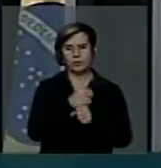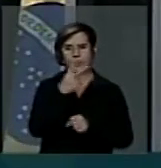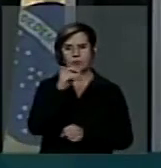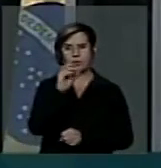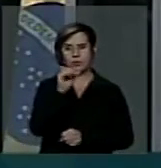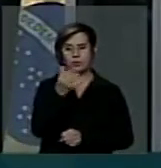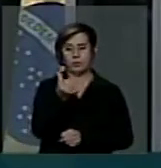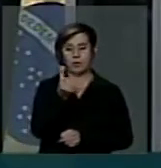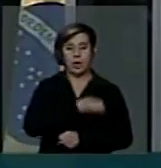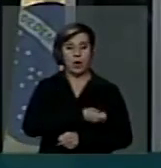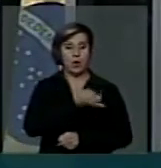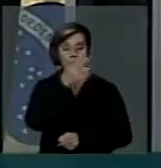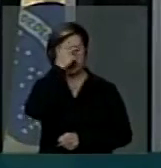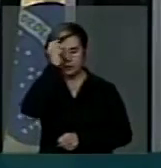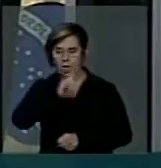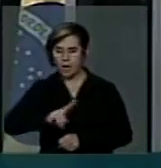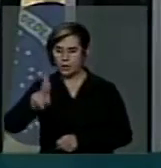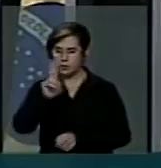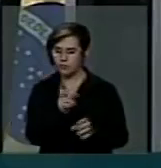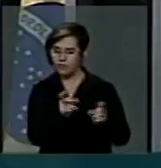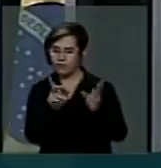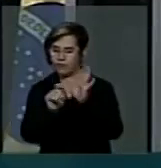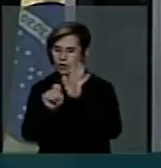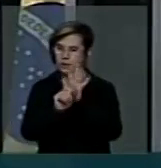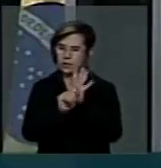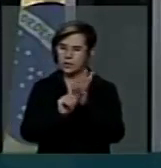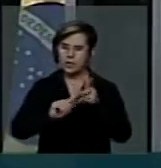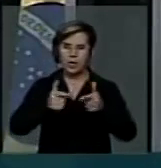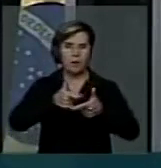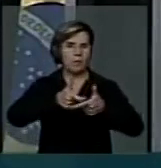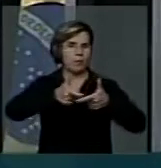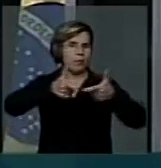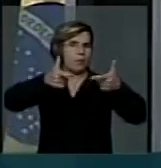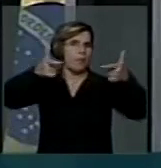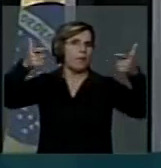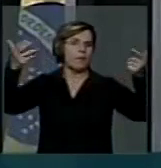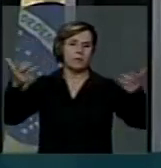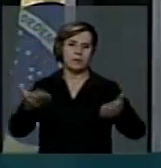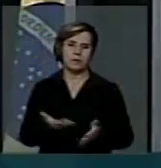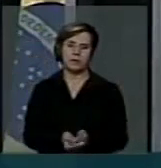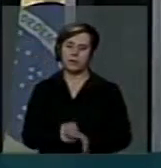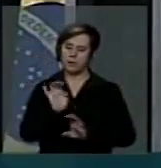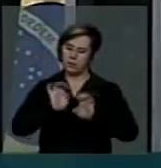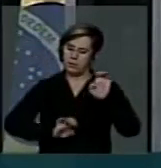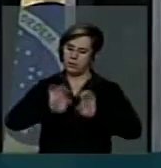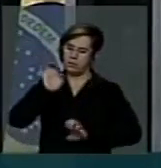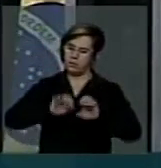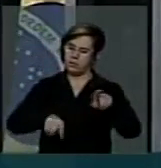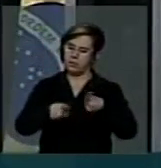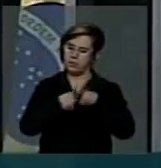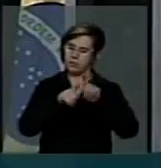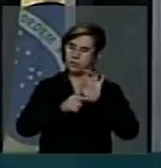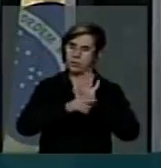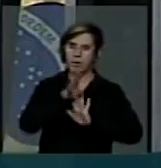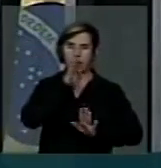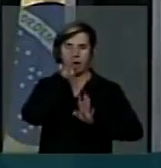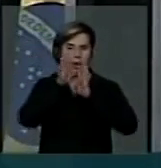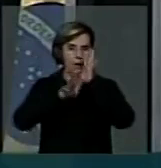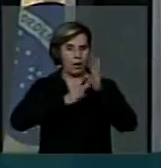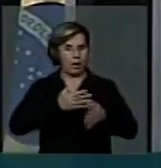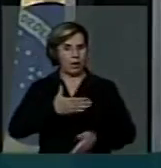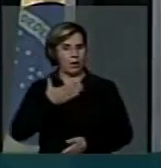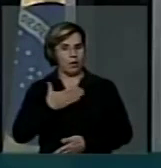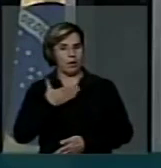os números de usuários e traficantes só fizeram aumentar. As estatísticas estarrecedoras da